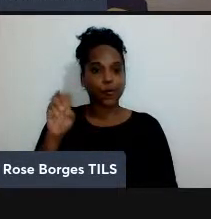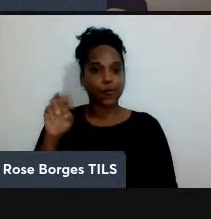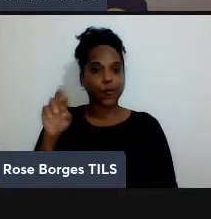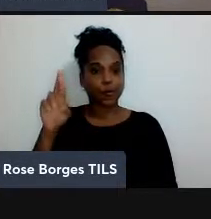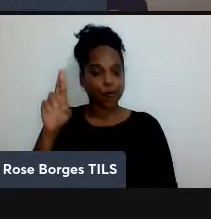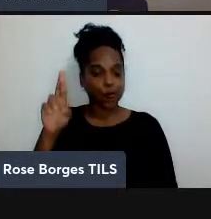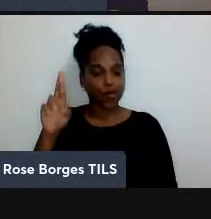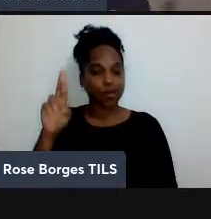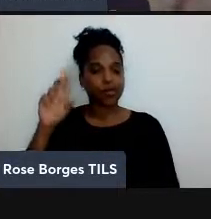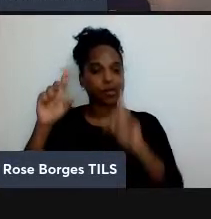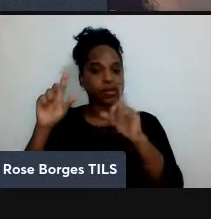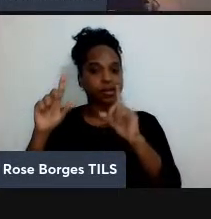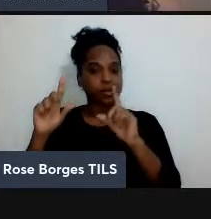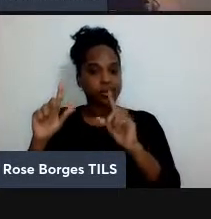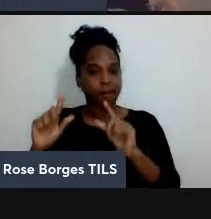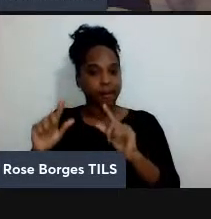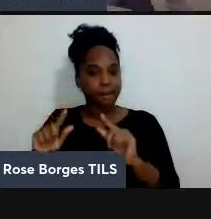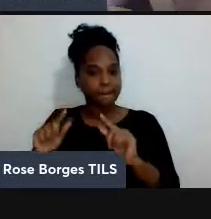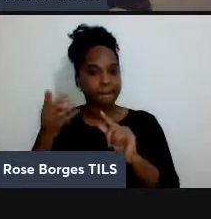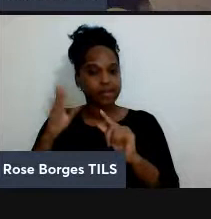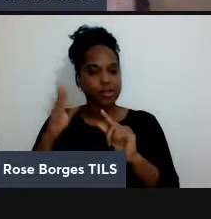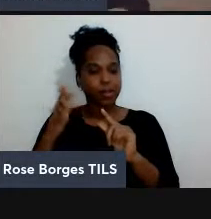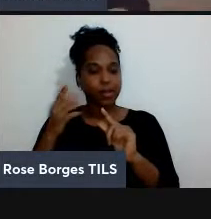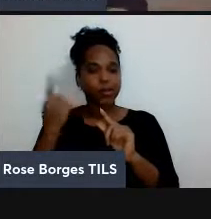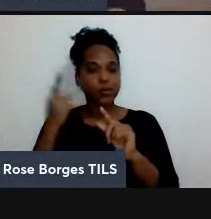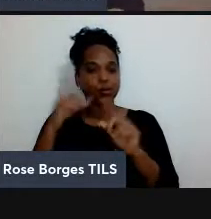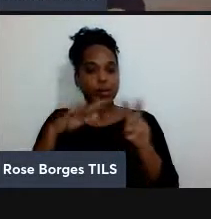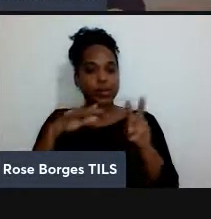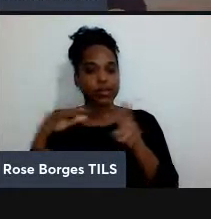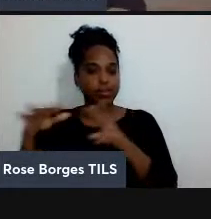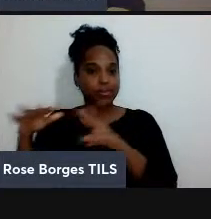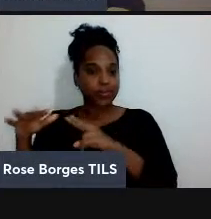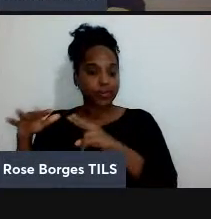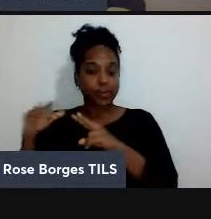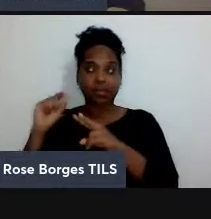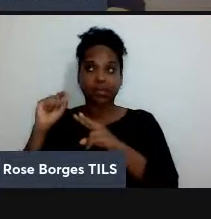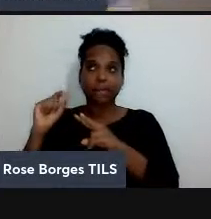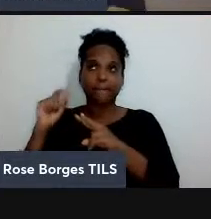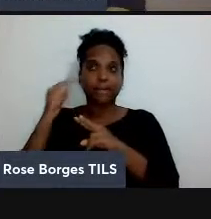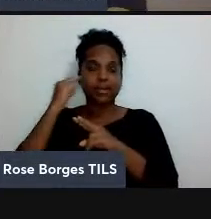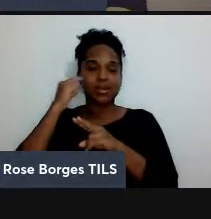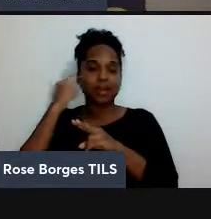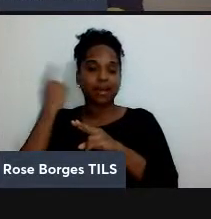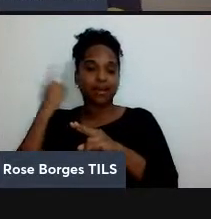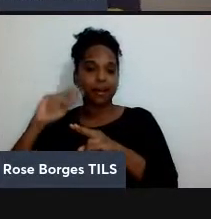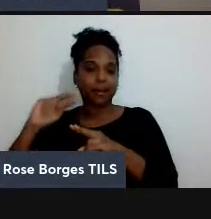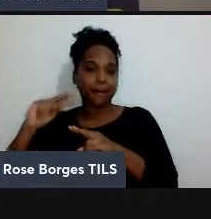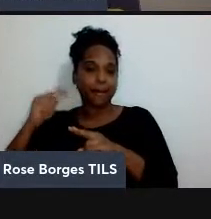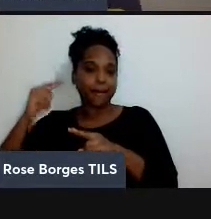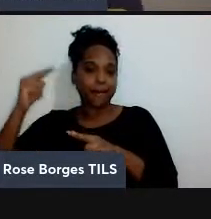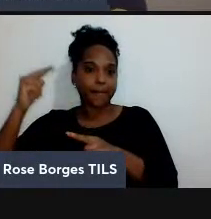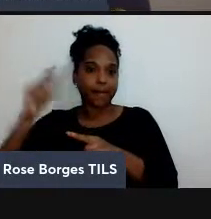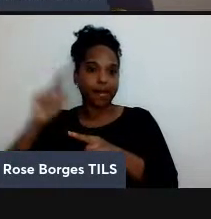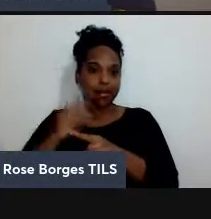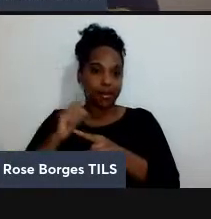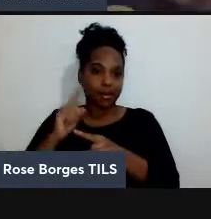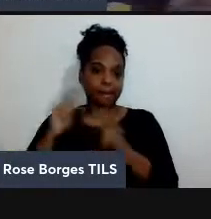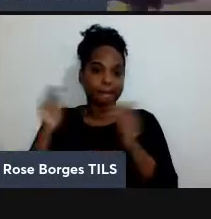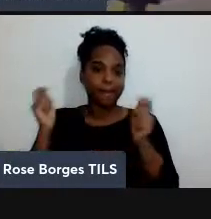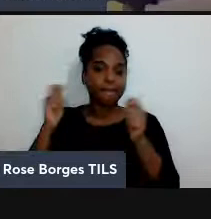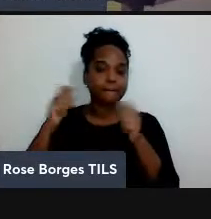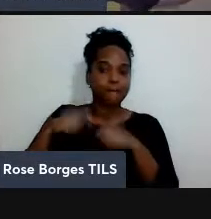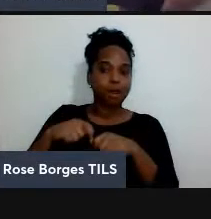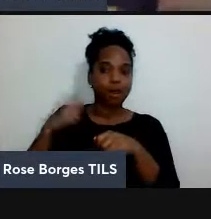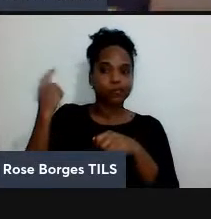anos para pouco menos de uma semana de novo não é um ganho exponencial mas em alguns casos práticos pode ser um ganho considerado então